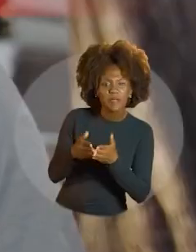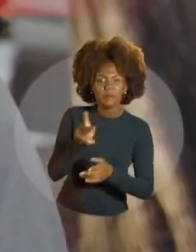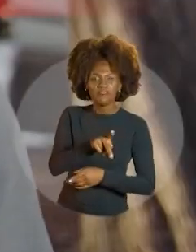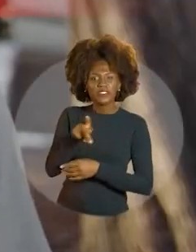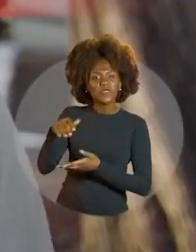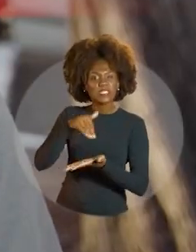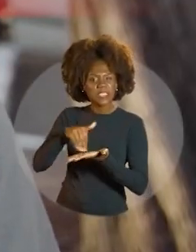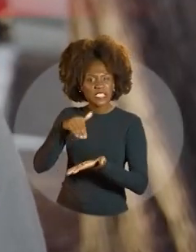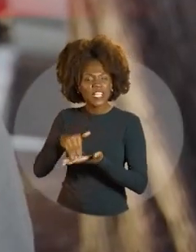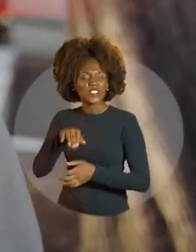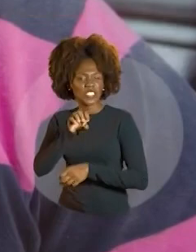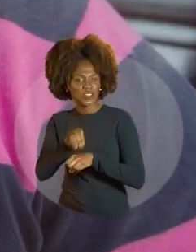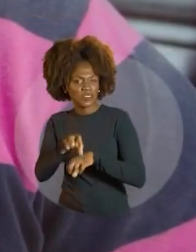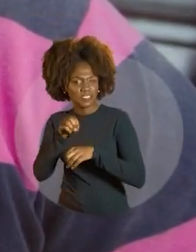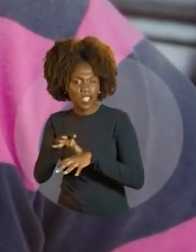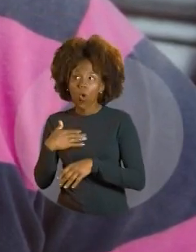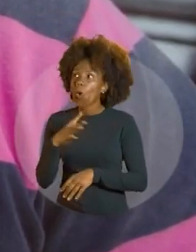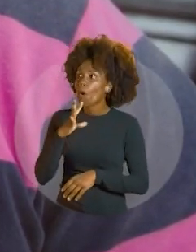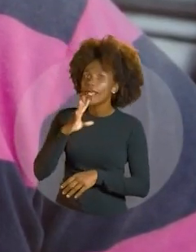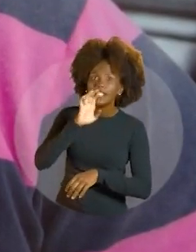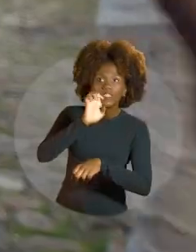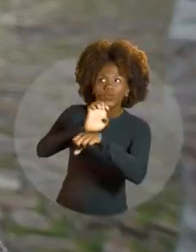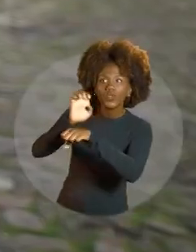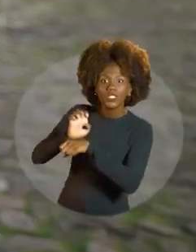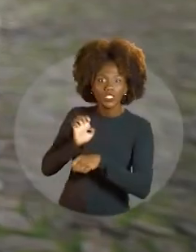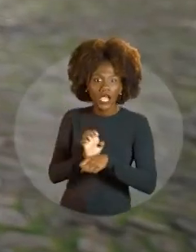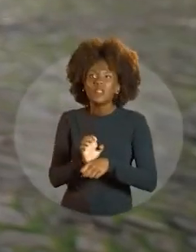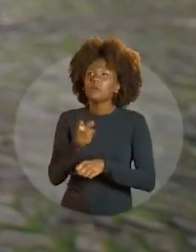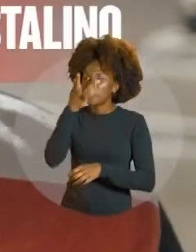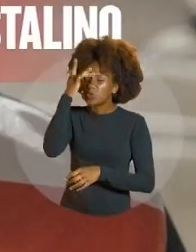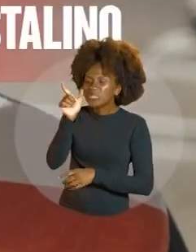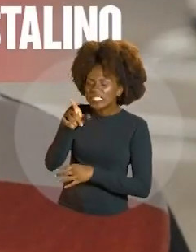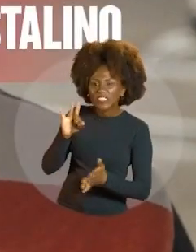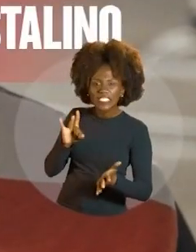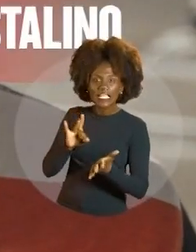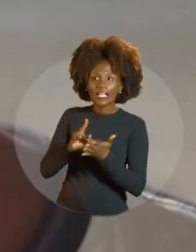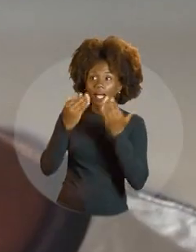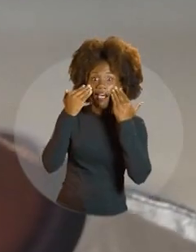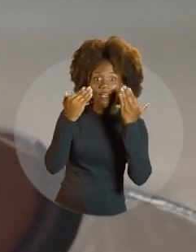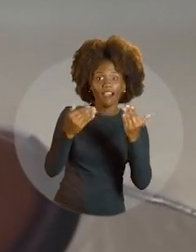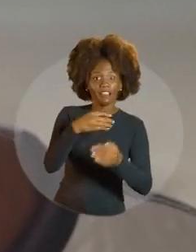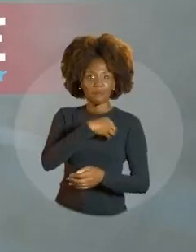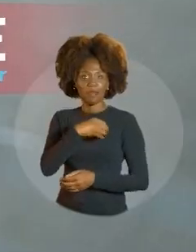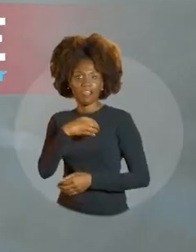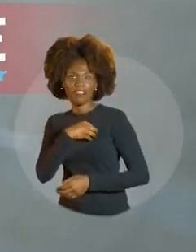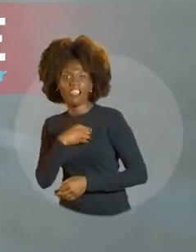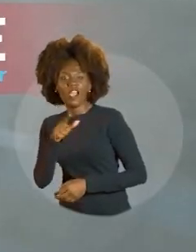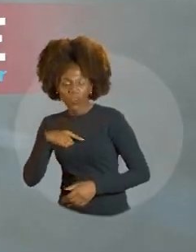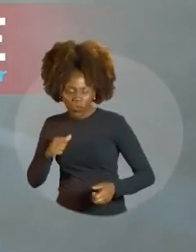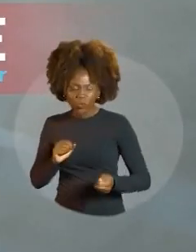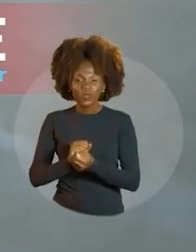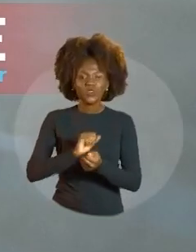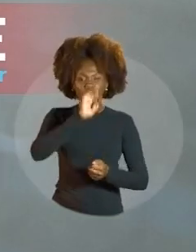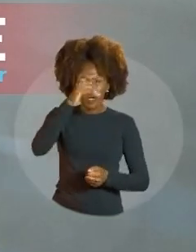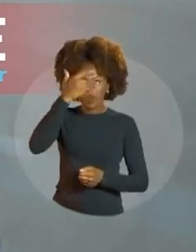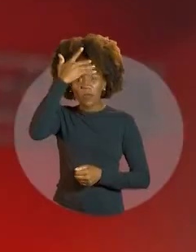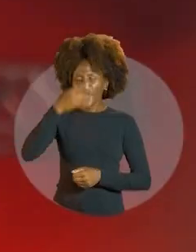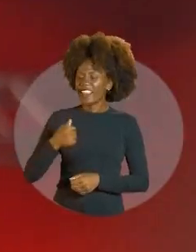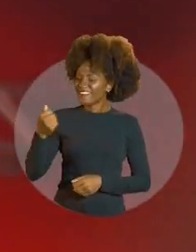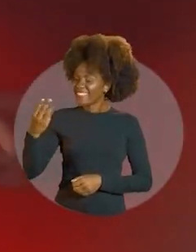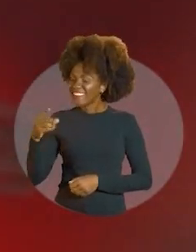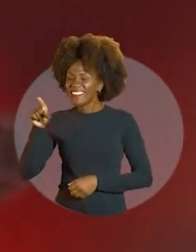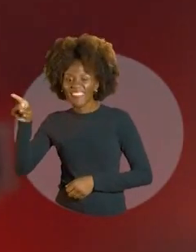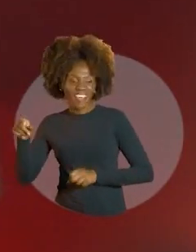de educação. Conhece todo o Estado. Jerônimo é gente de verdade. É a cara da Bahia. Eu estou com o Jerônimo. E Lula. 13 lá e 13 cá.